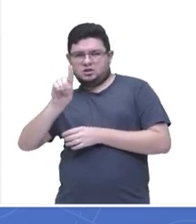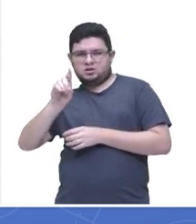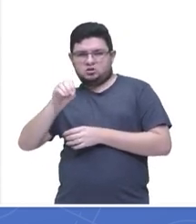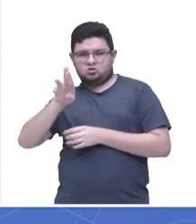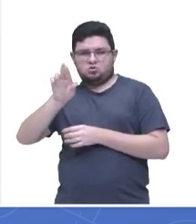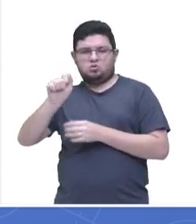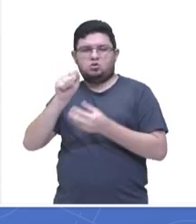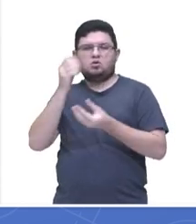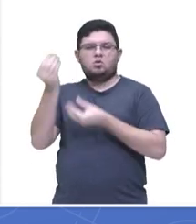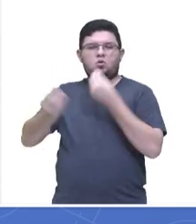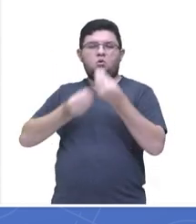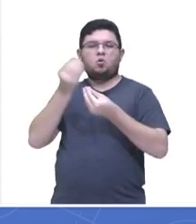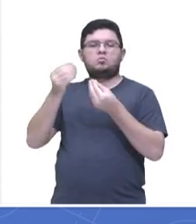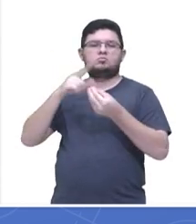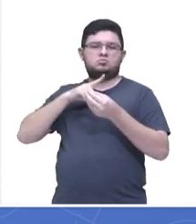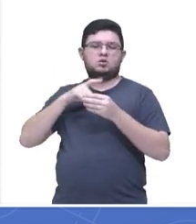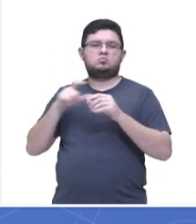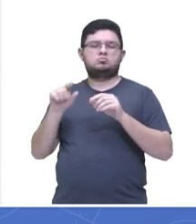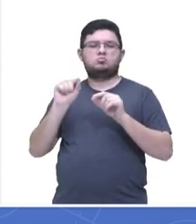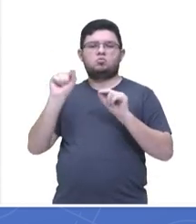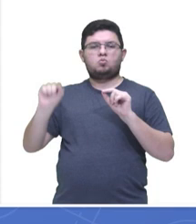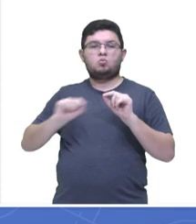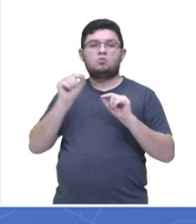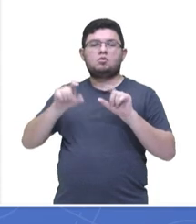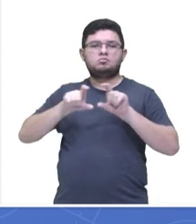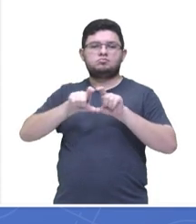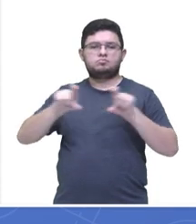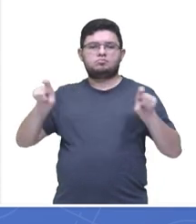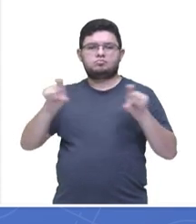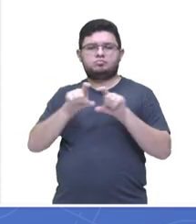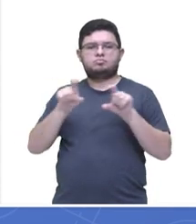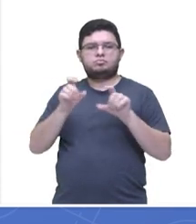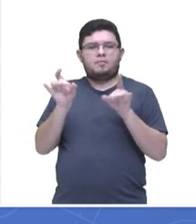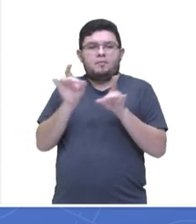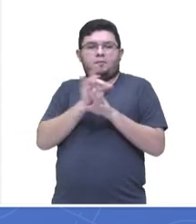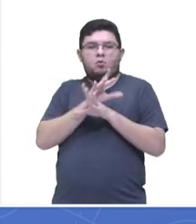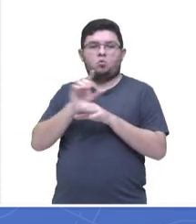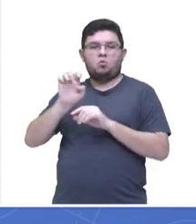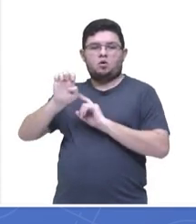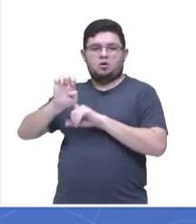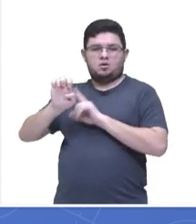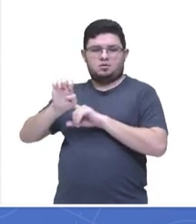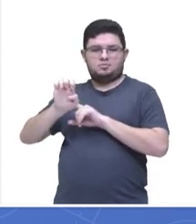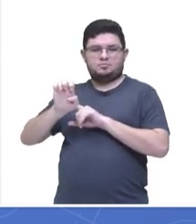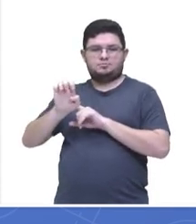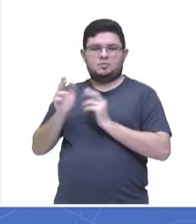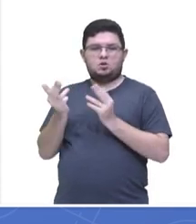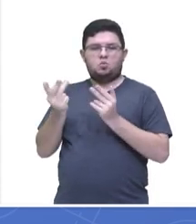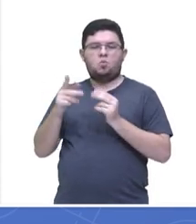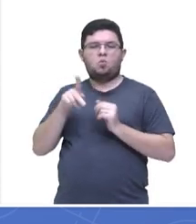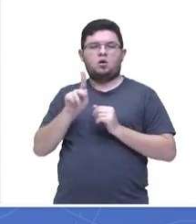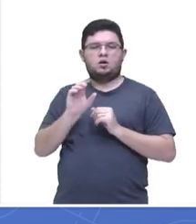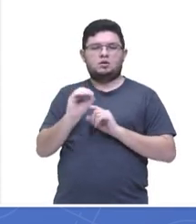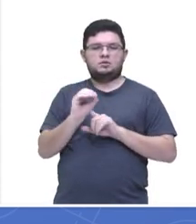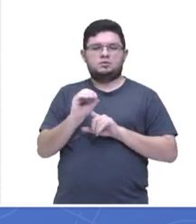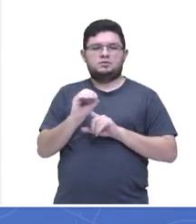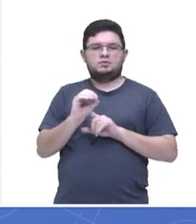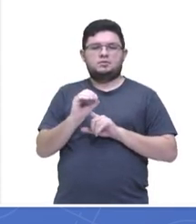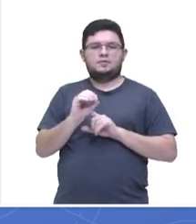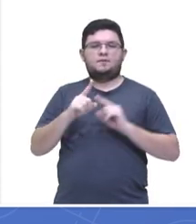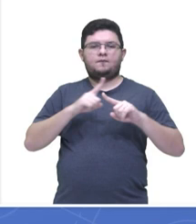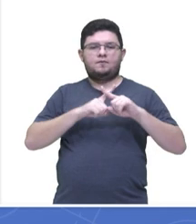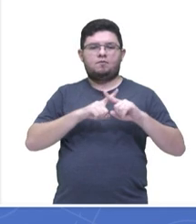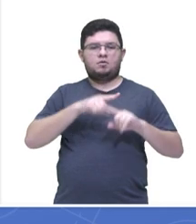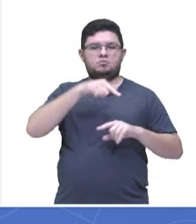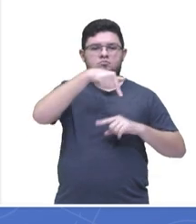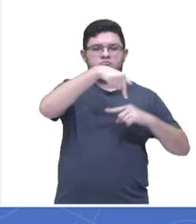elétrica geradora. Opa, vou só fazer aqui de novo. E é igual a K0, carga elétrica geradora, sobre